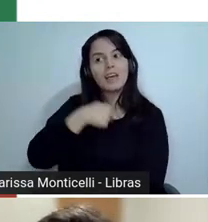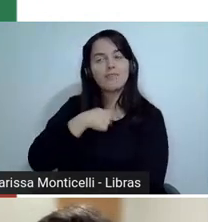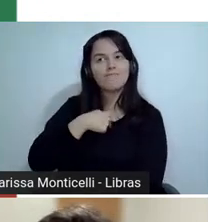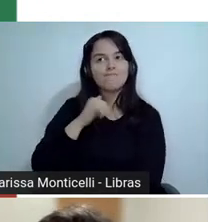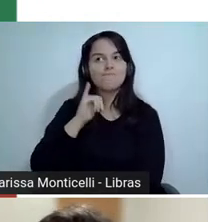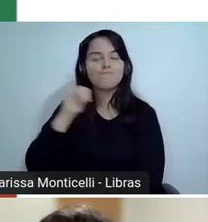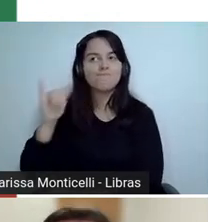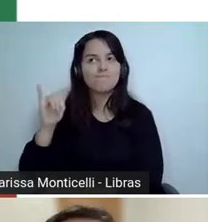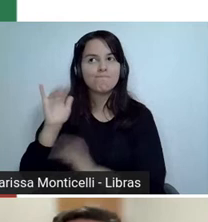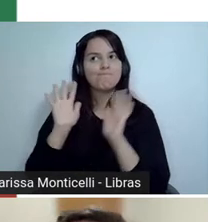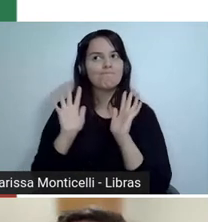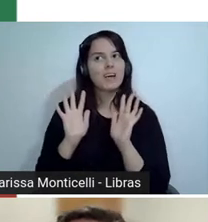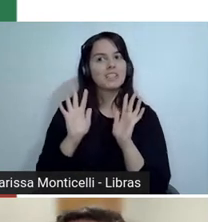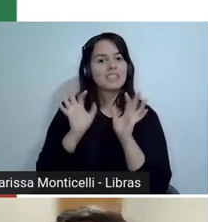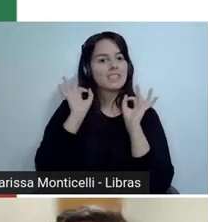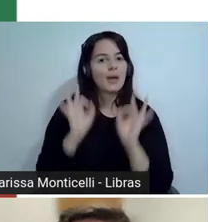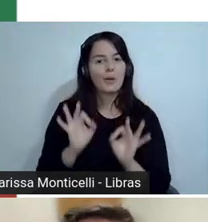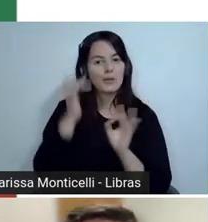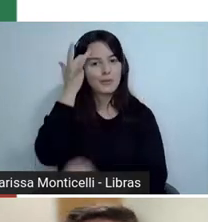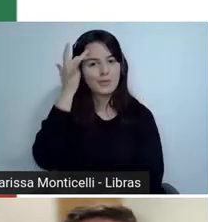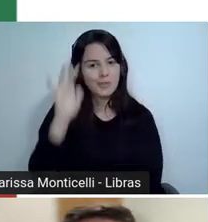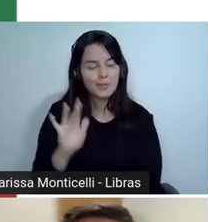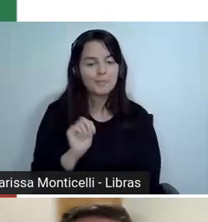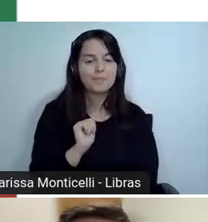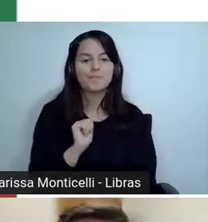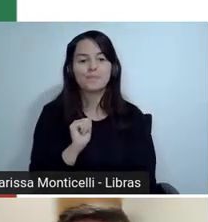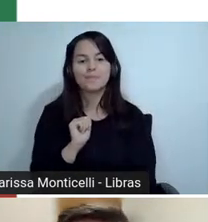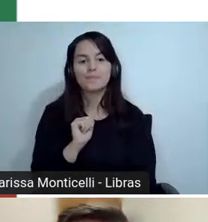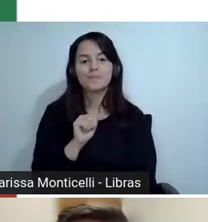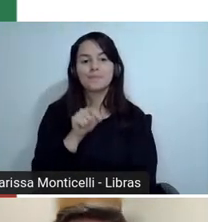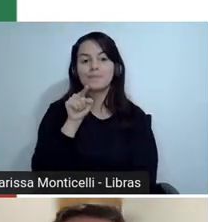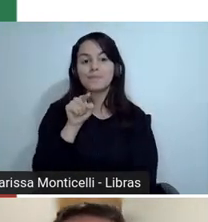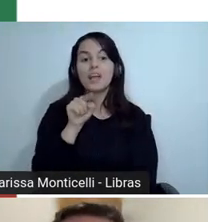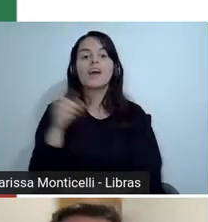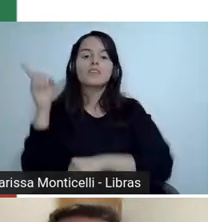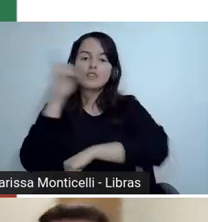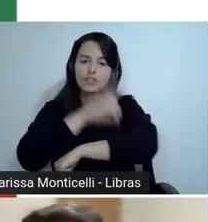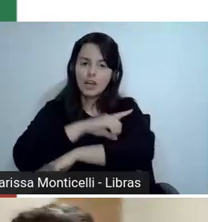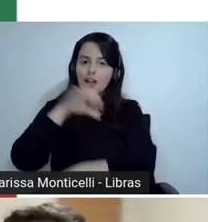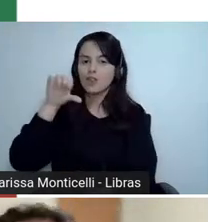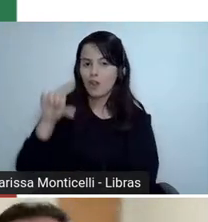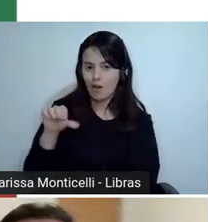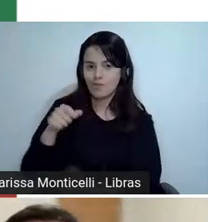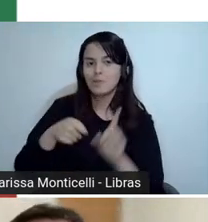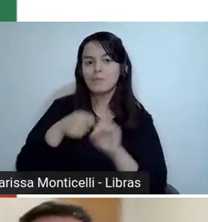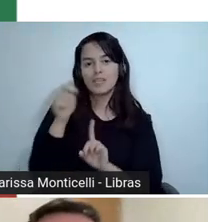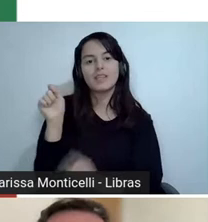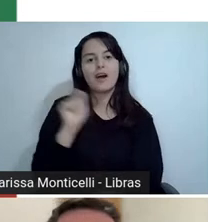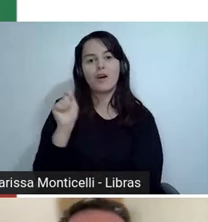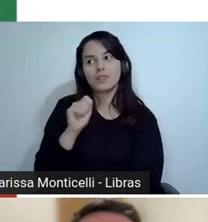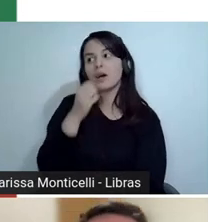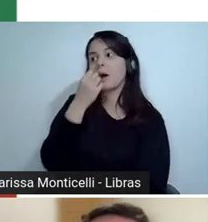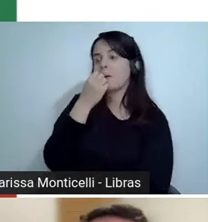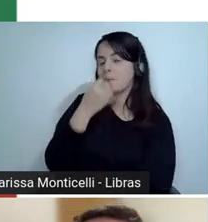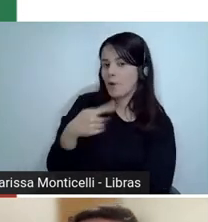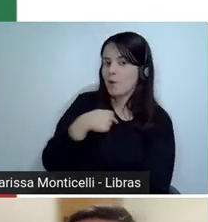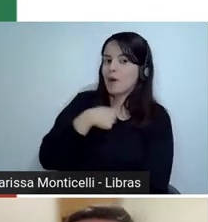não fazer. Dia 9 de agosto, eu tenho no meu calendário aqui. 13 eu ia errar. Que bom que eu não falei.